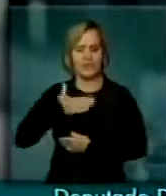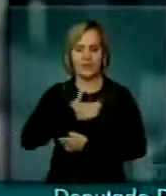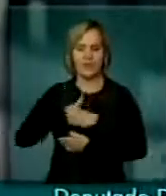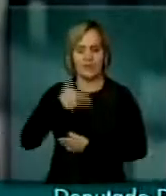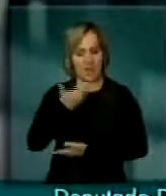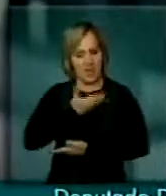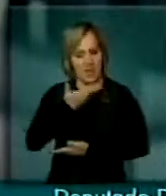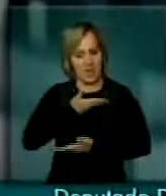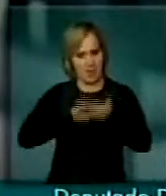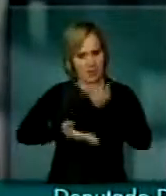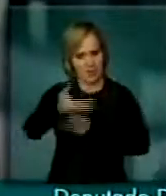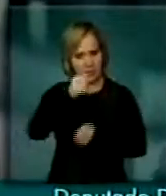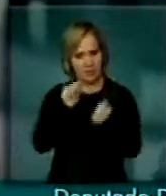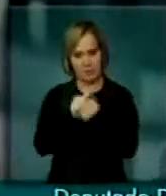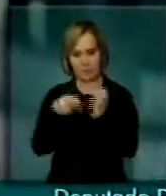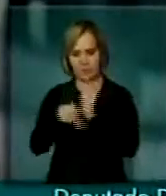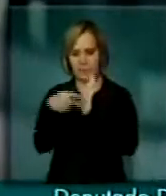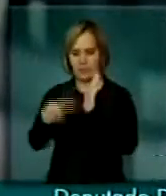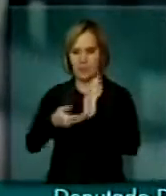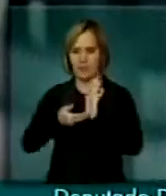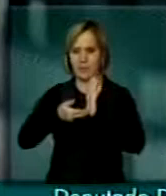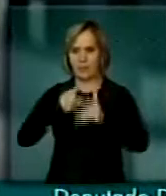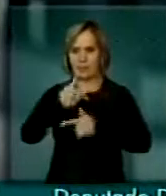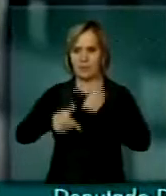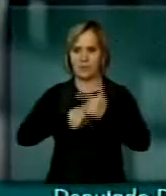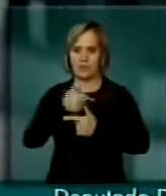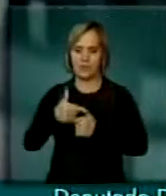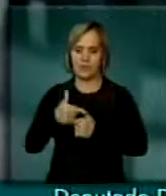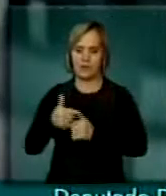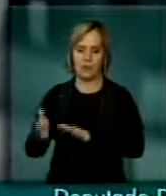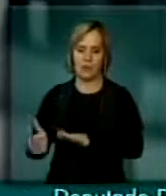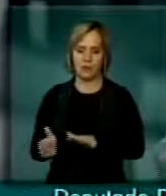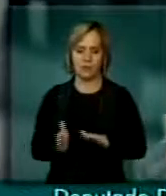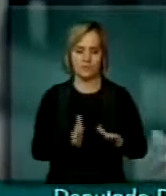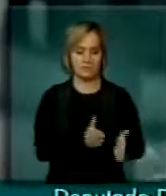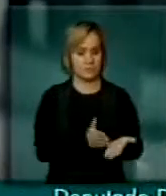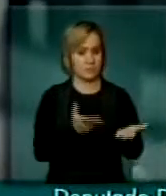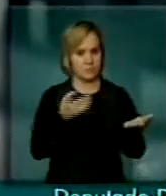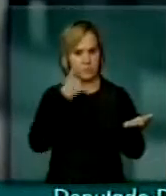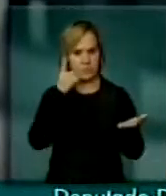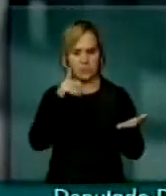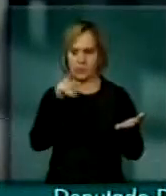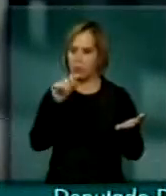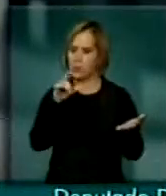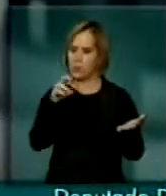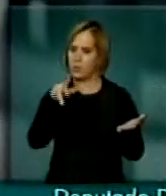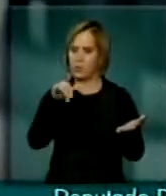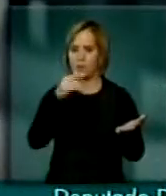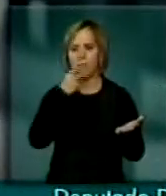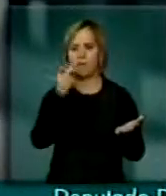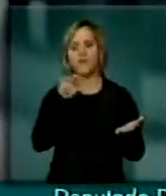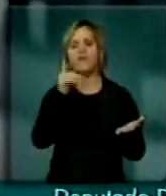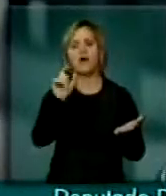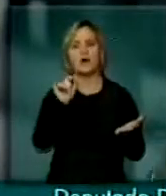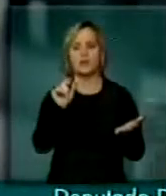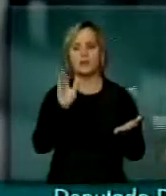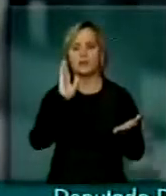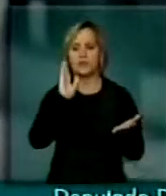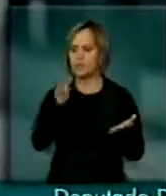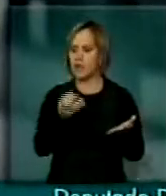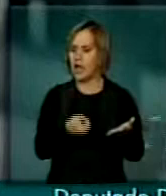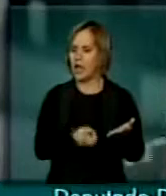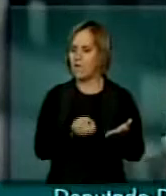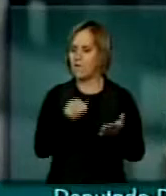colega seu nesta casa. O deputado Panúcio disse que já muitas